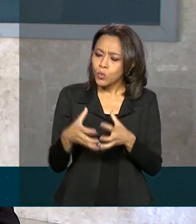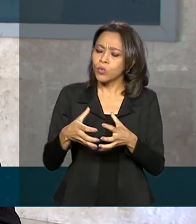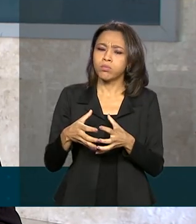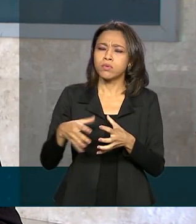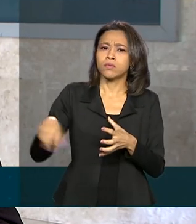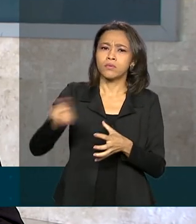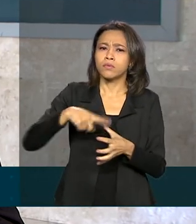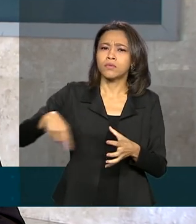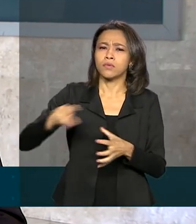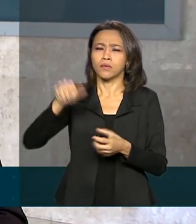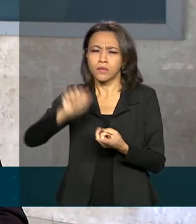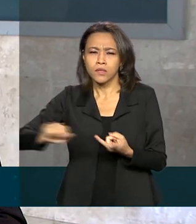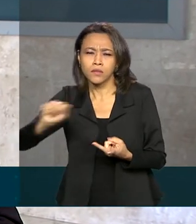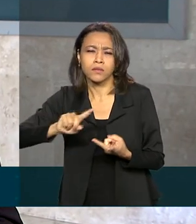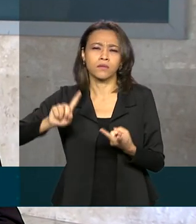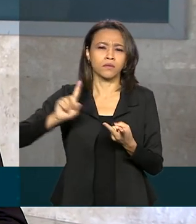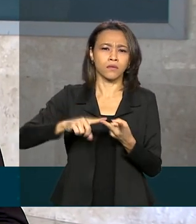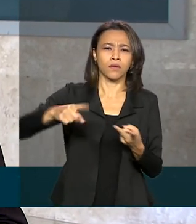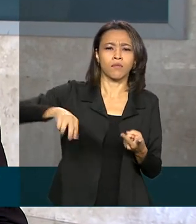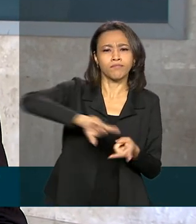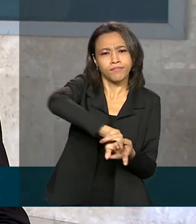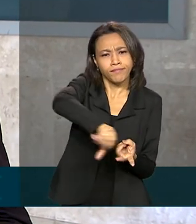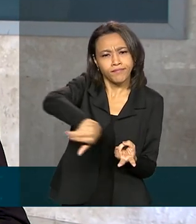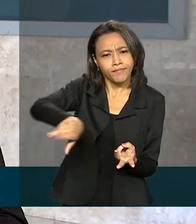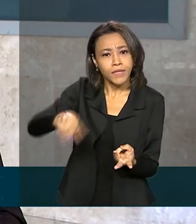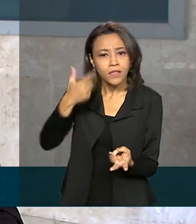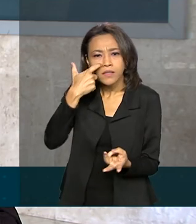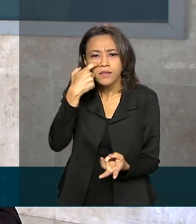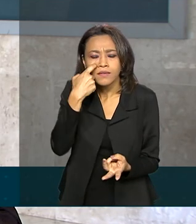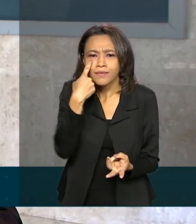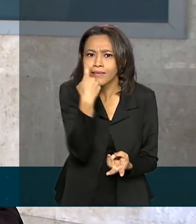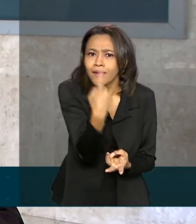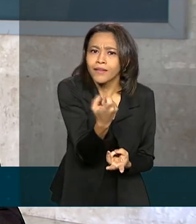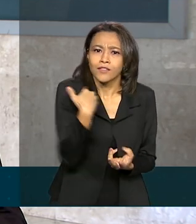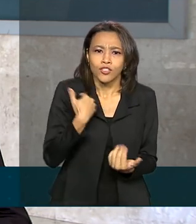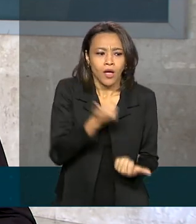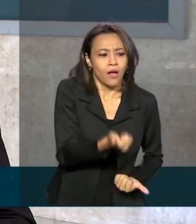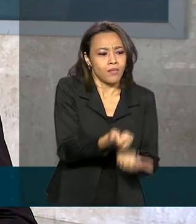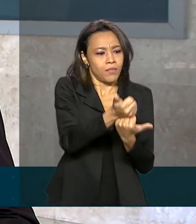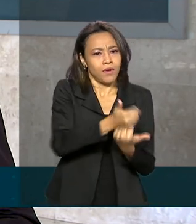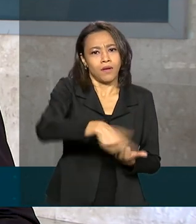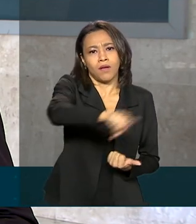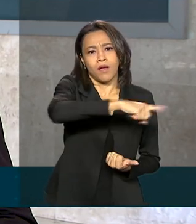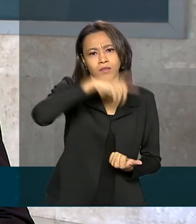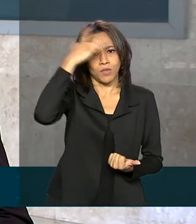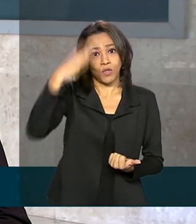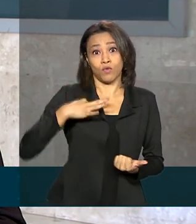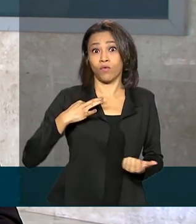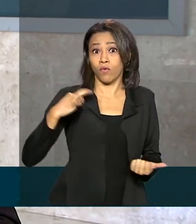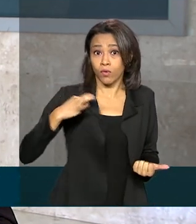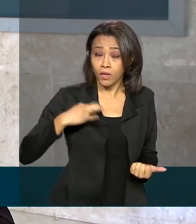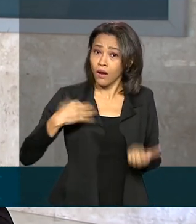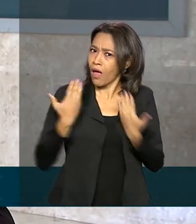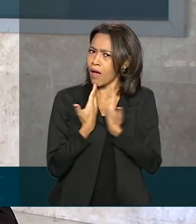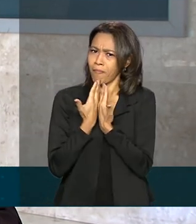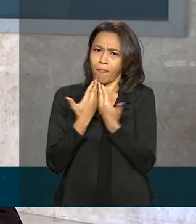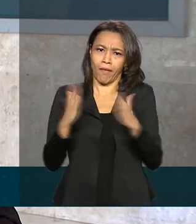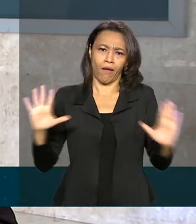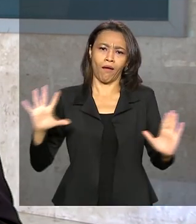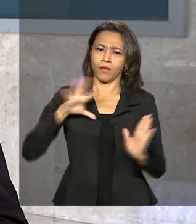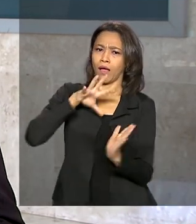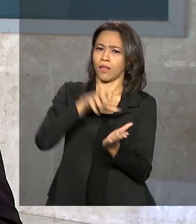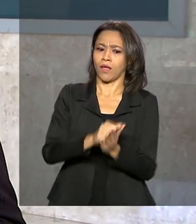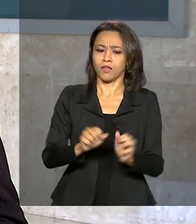que oferecem trabalho voluntário com pessoas interessadas em ajudar de alguma forma. O cadastro é aberto para qualquer cidadão no site